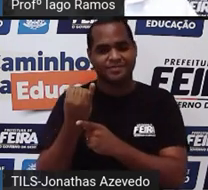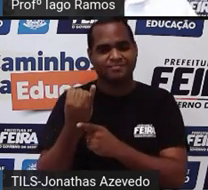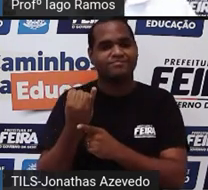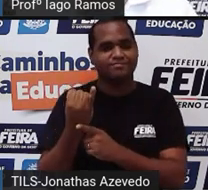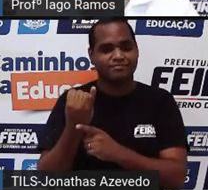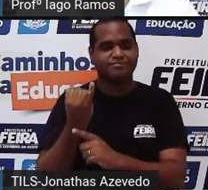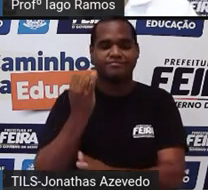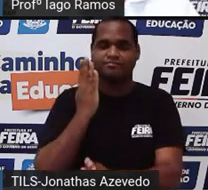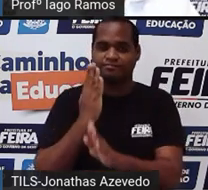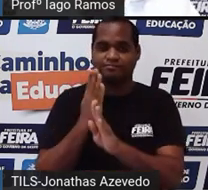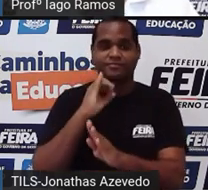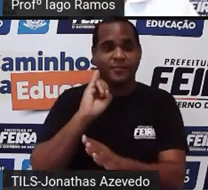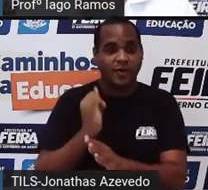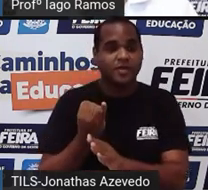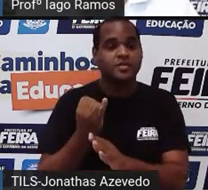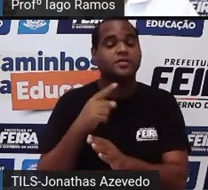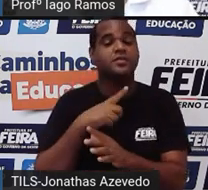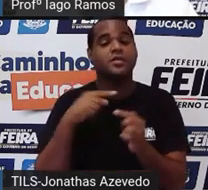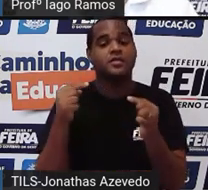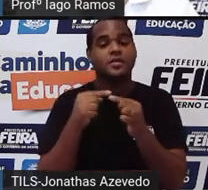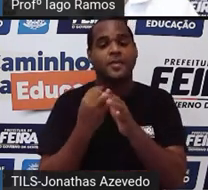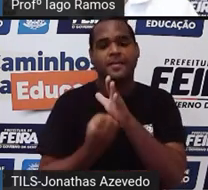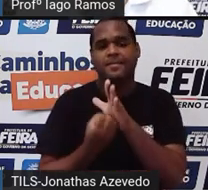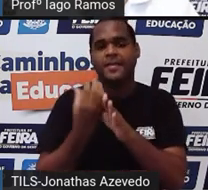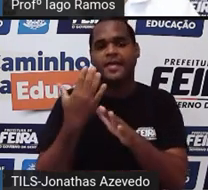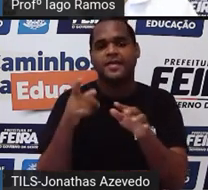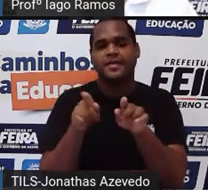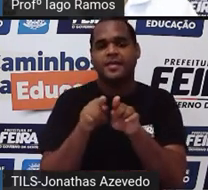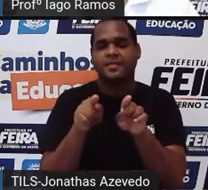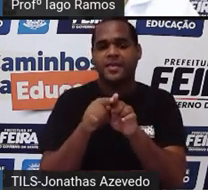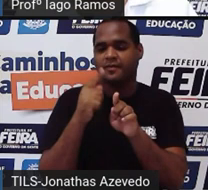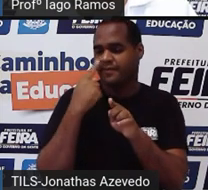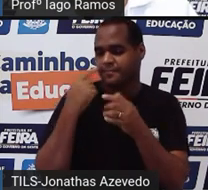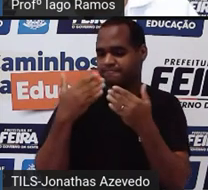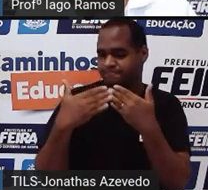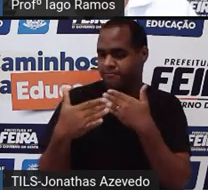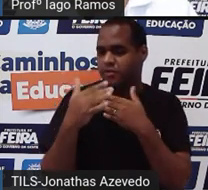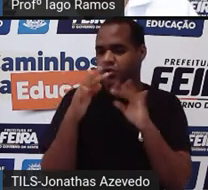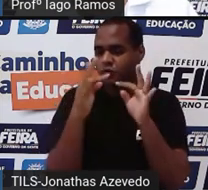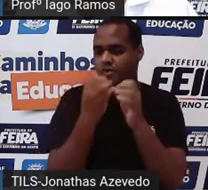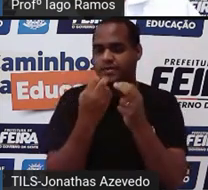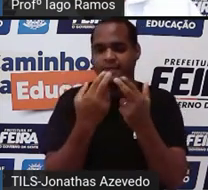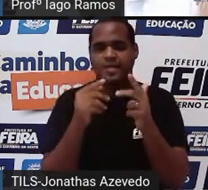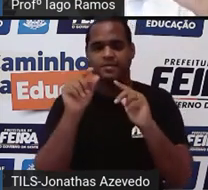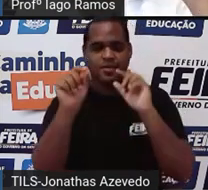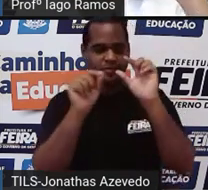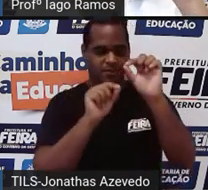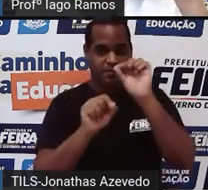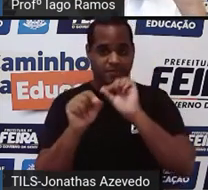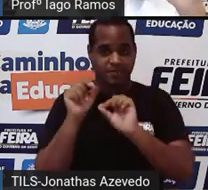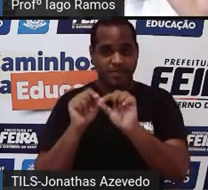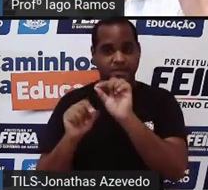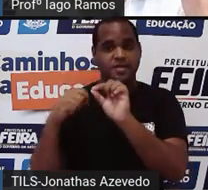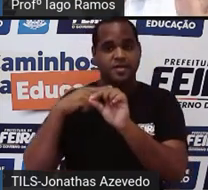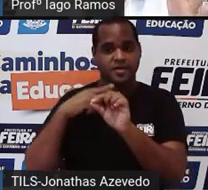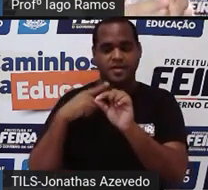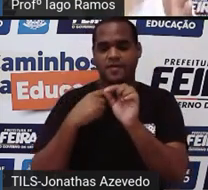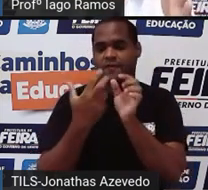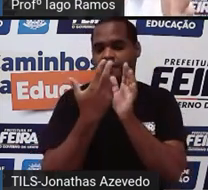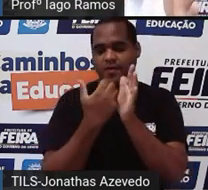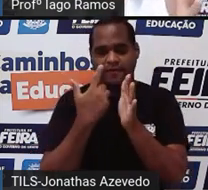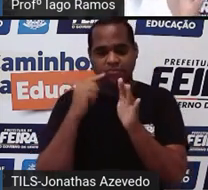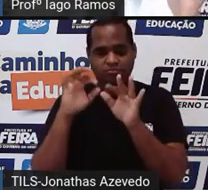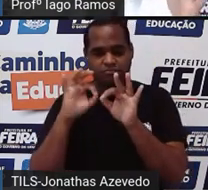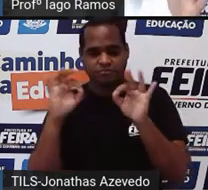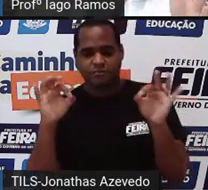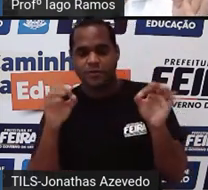Ali apareceu o J. E aí, ó, vamos fazendo isso com todos os pontos. Pego o ponto da figura, vejo a